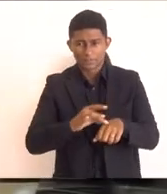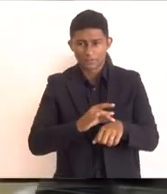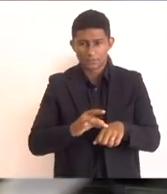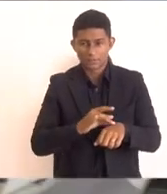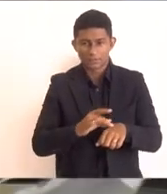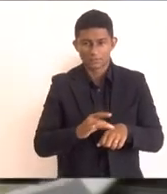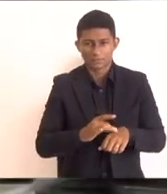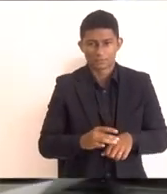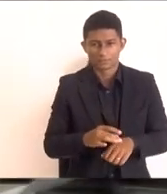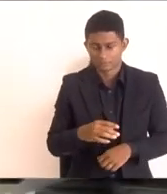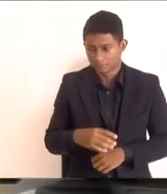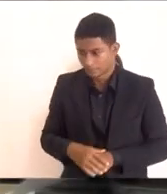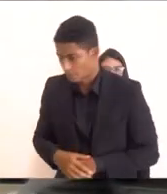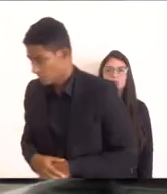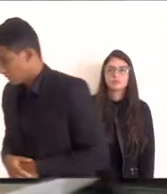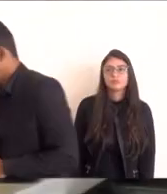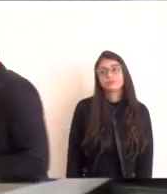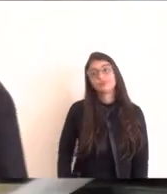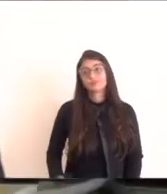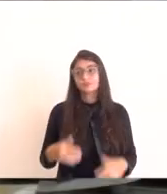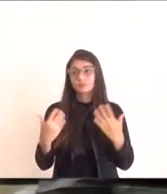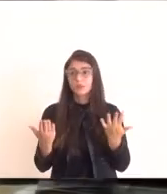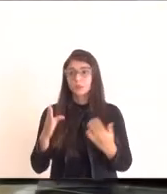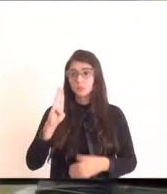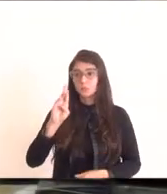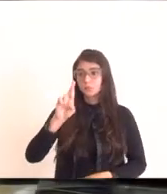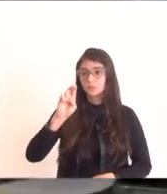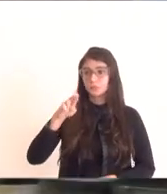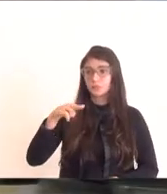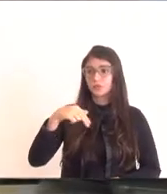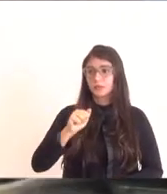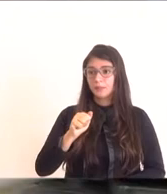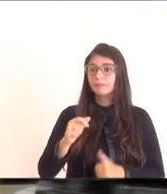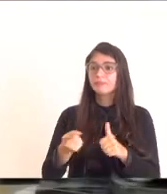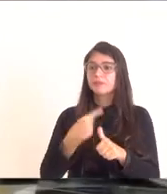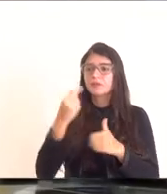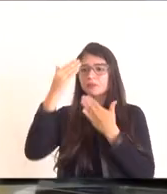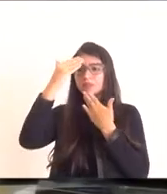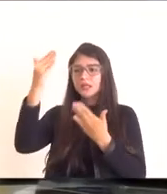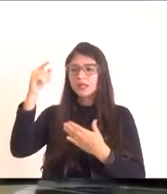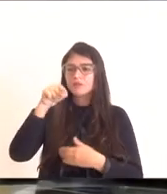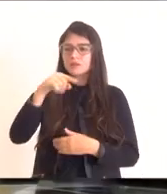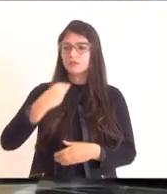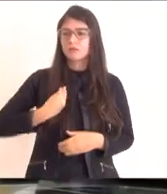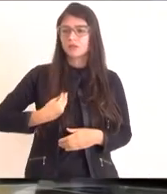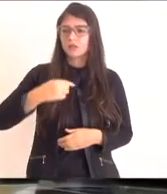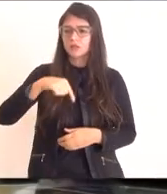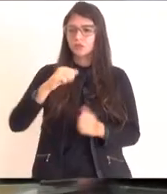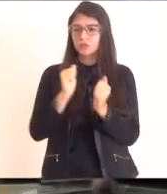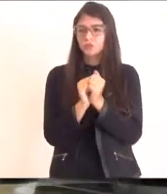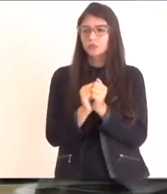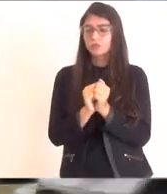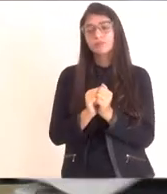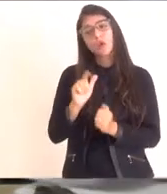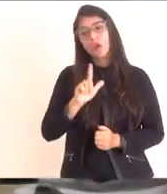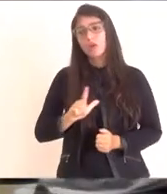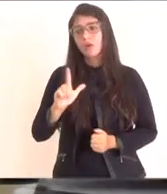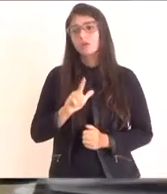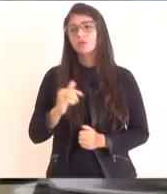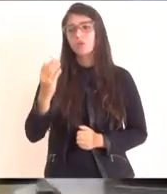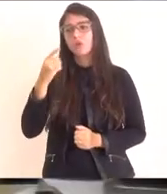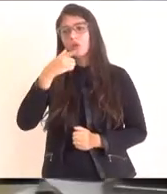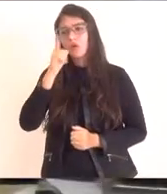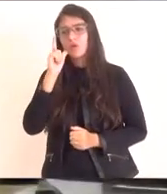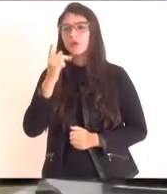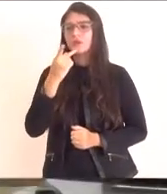o clima da terra. Então, Bruna, primeiro agradecer a sua participação. Logicamente, ontem nós falamos muito